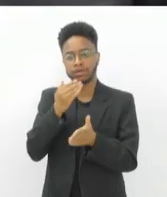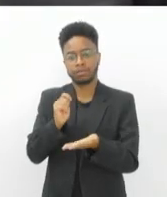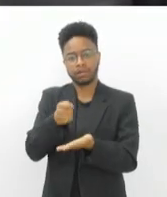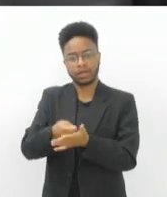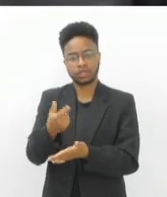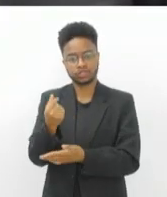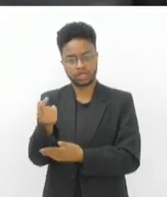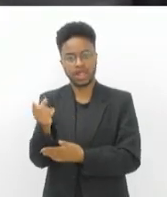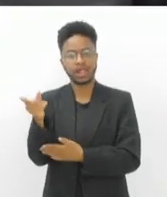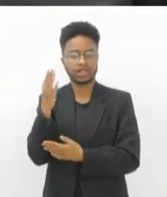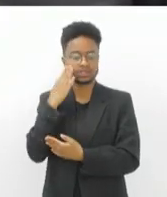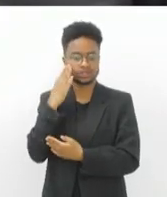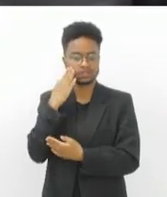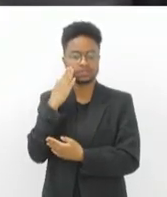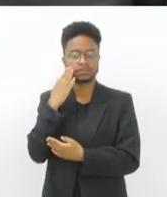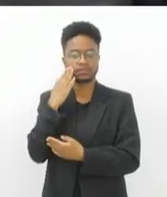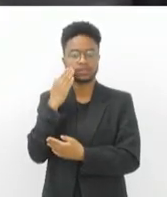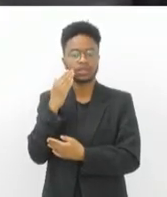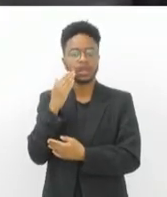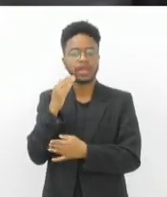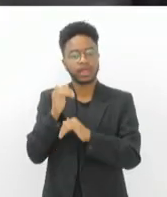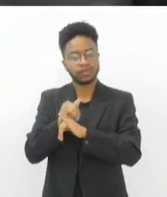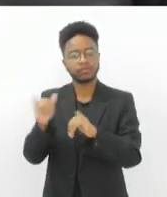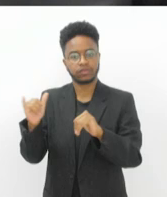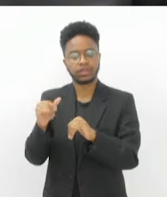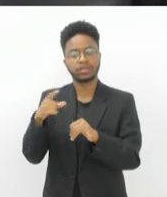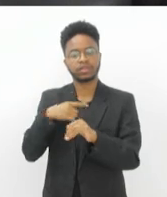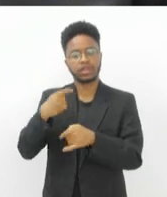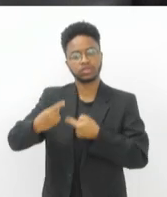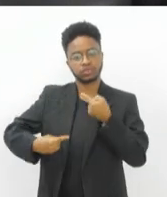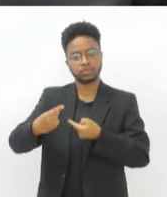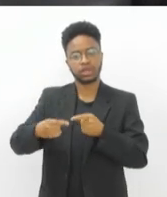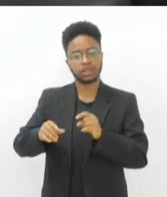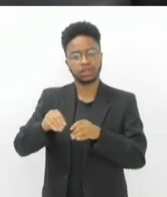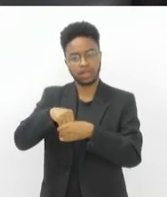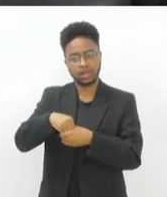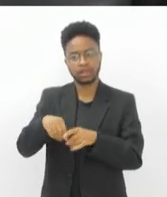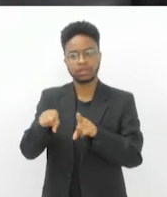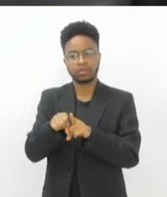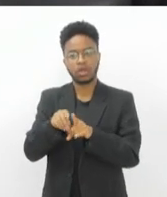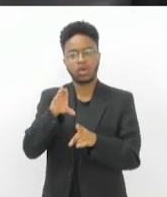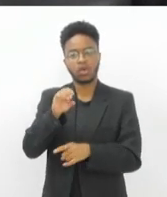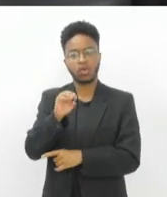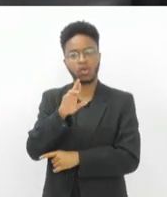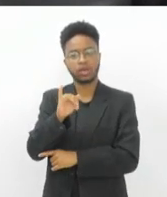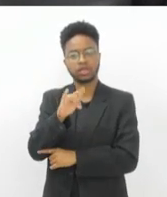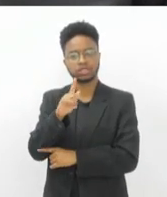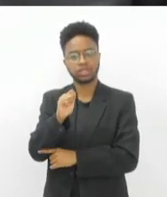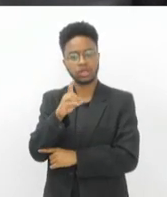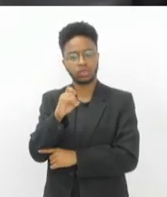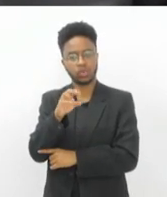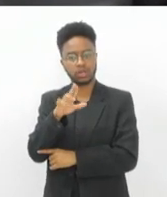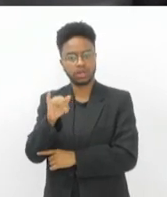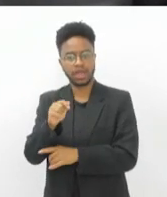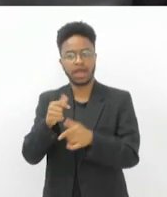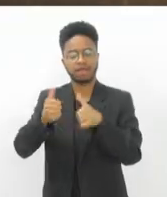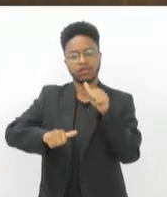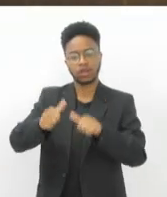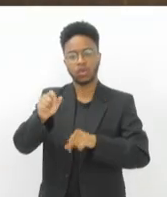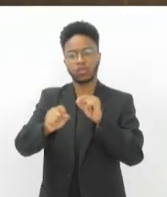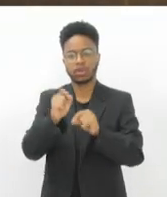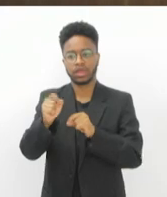ela ressaltou que foi aberta uma diligência interna e a corregidoria da unidade já está apurando as possíveis irregularidades.